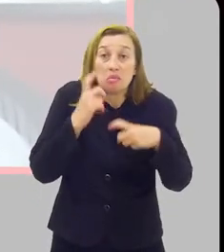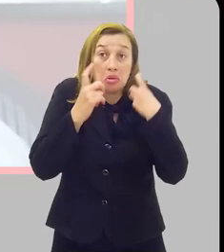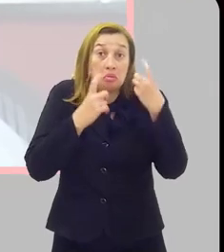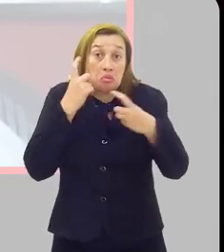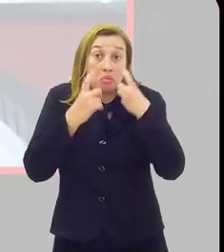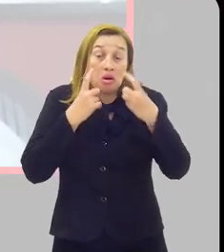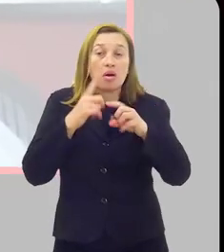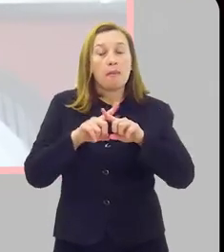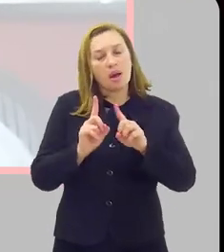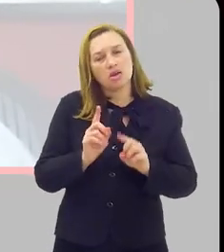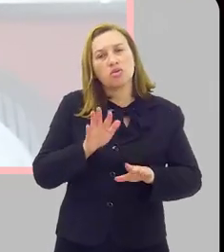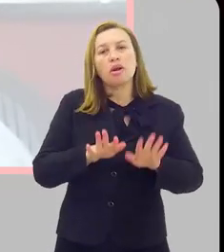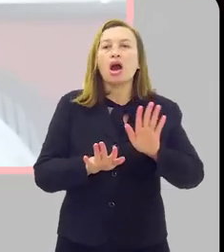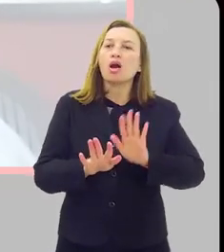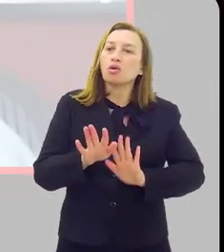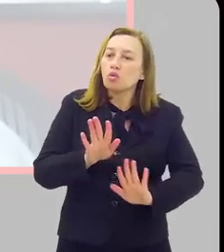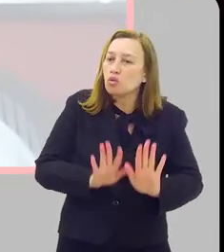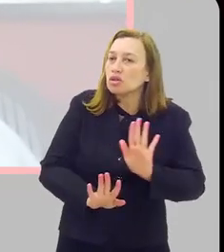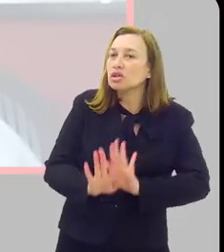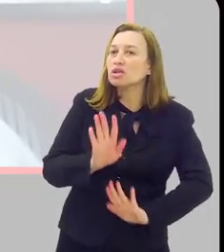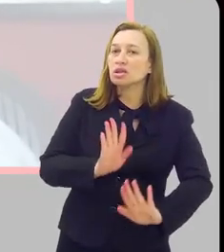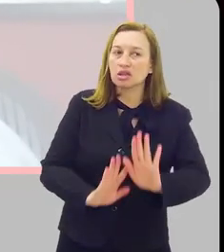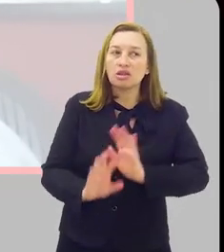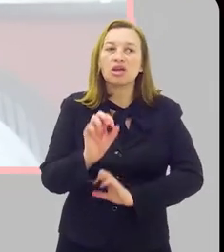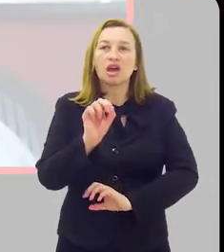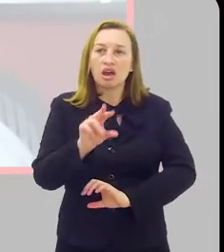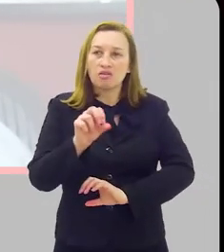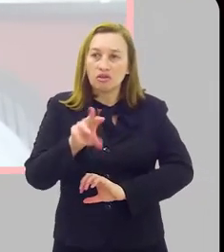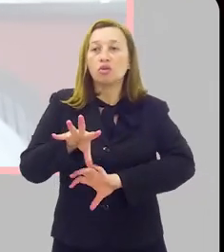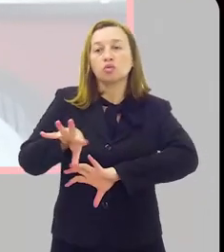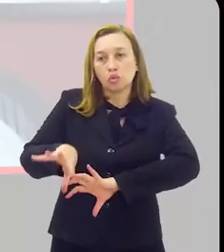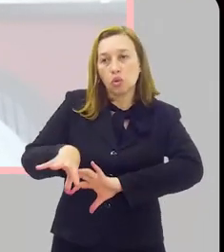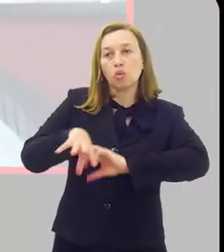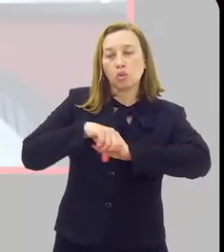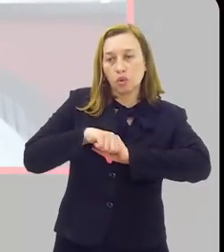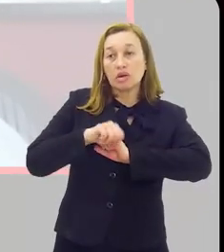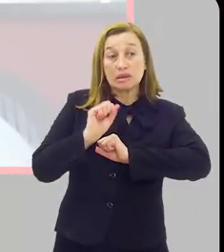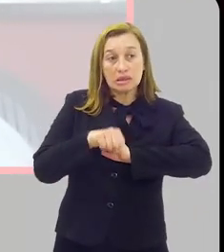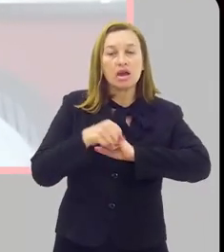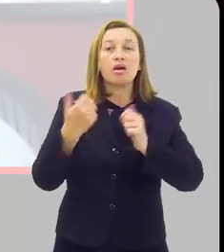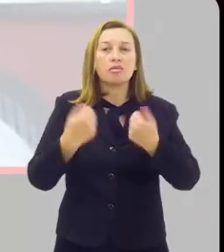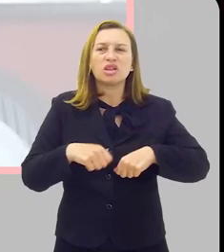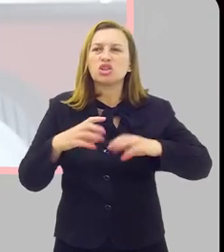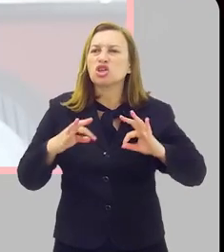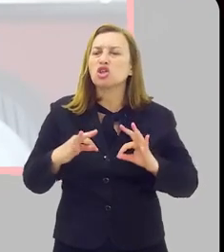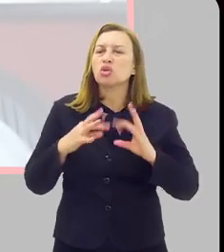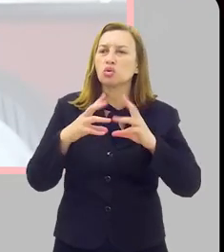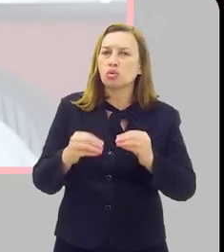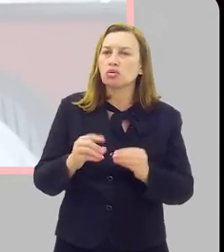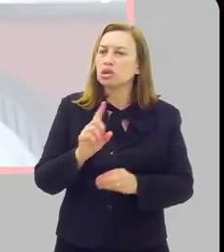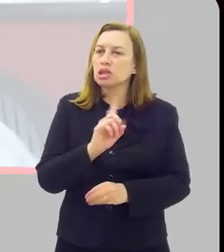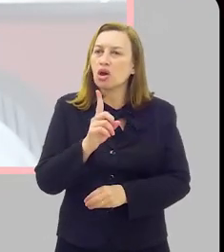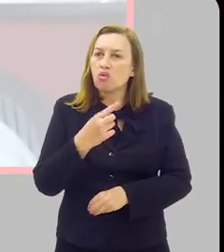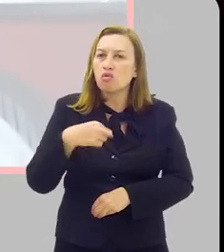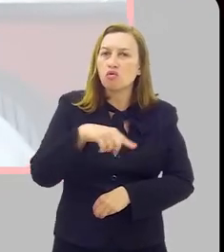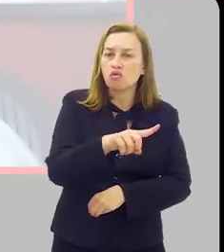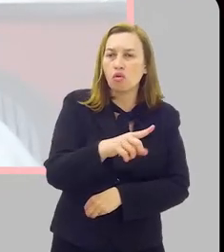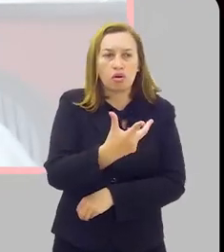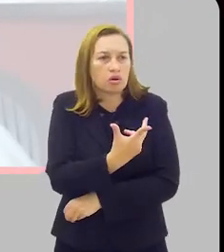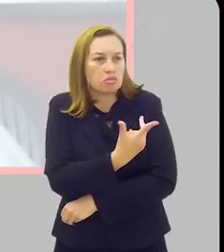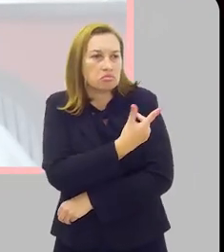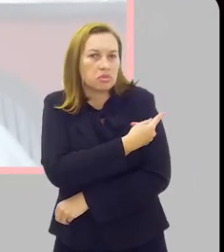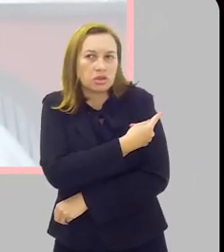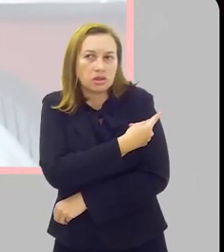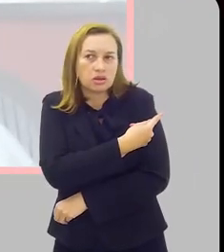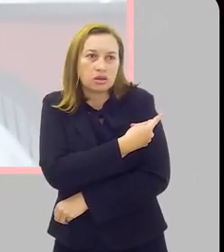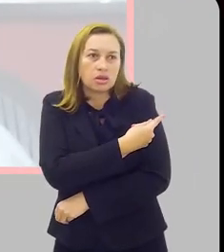pânico, mas há razão para cuidado. Essas cepas são transmissíveis e é preciso que todos que ainda não compareceram para